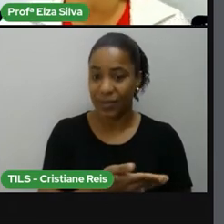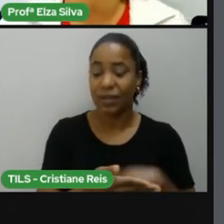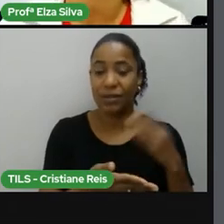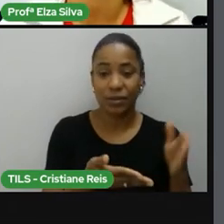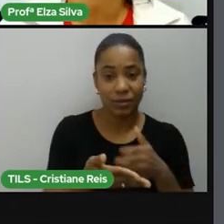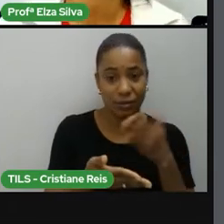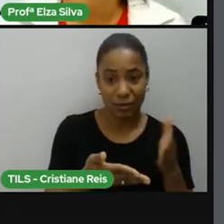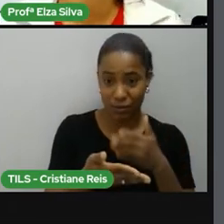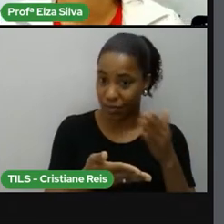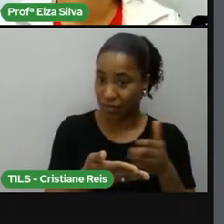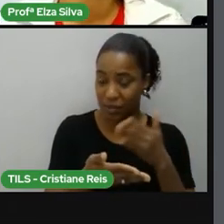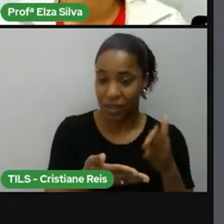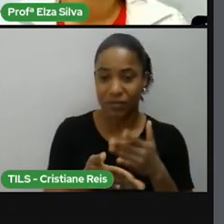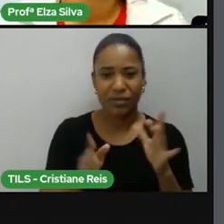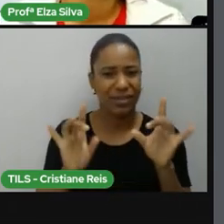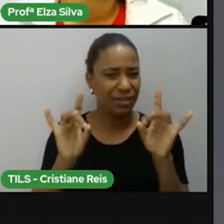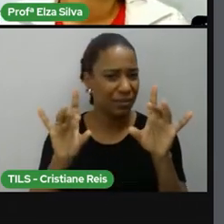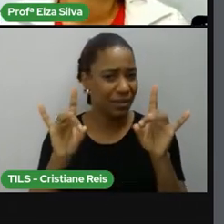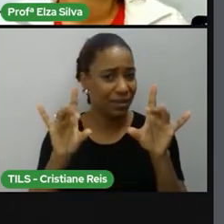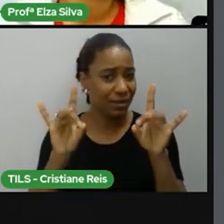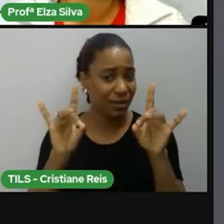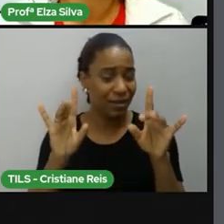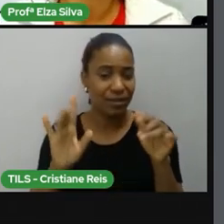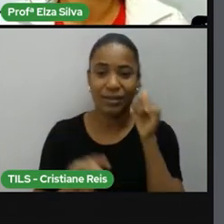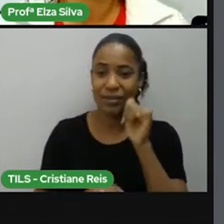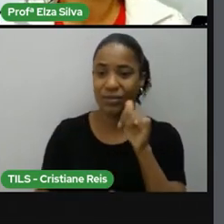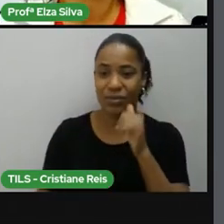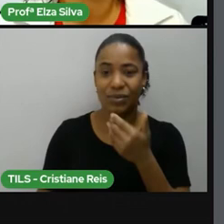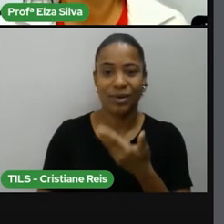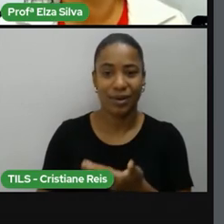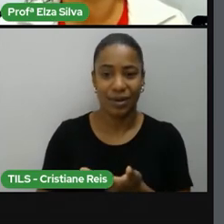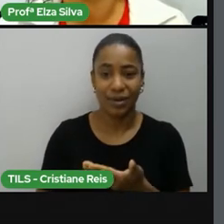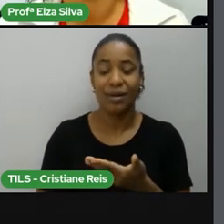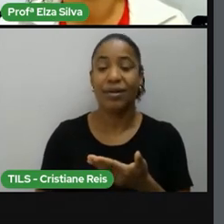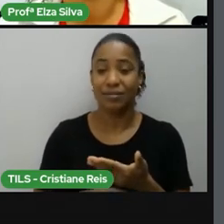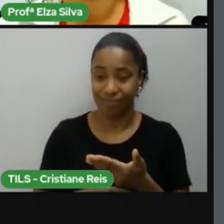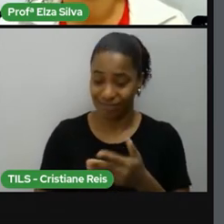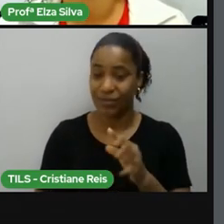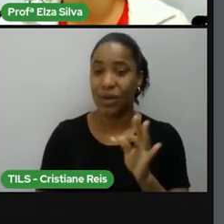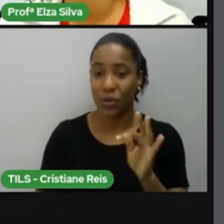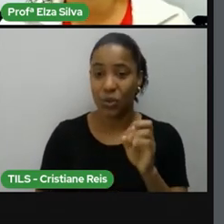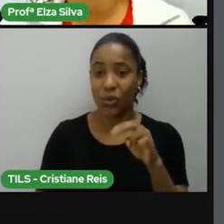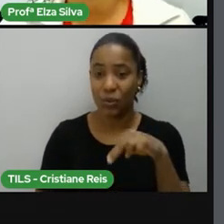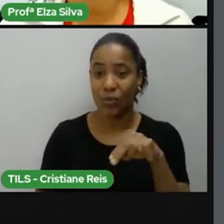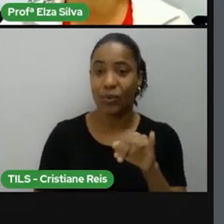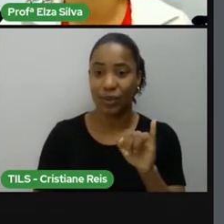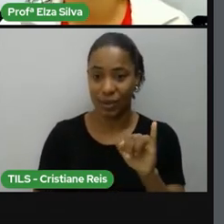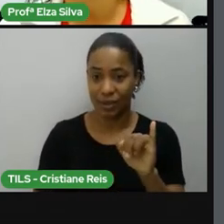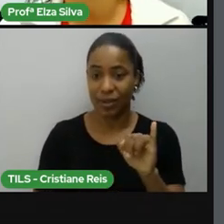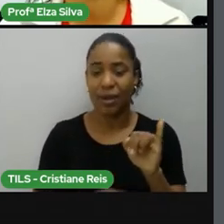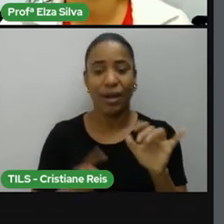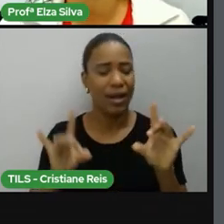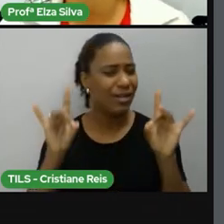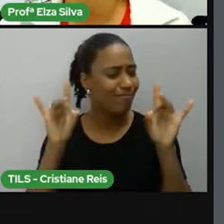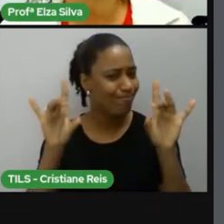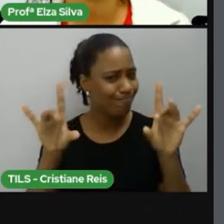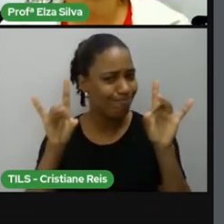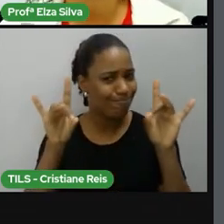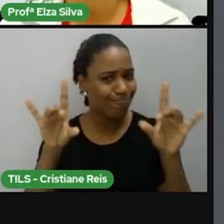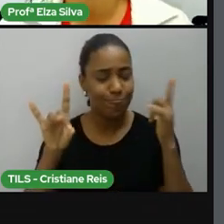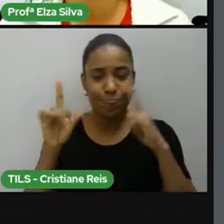escritora e ela recebeu prêmios devido à publicação e ao